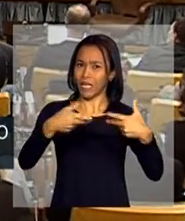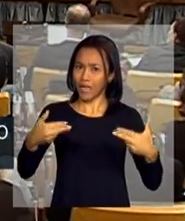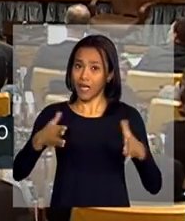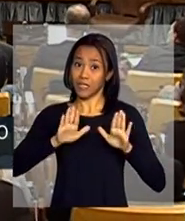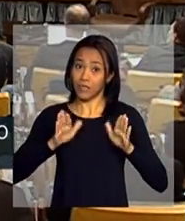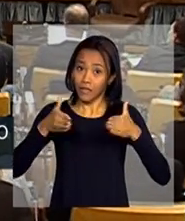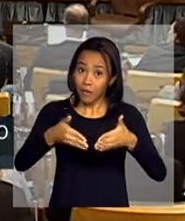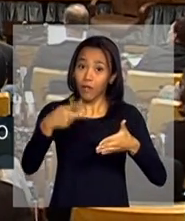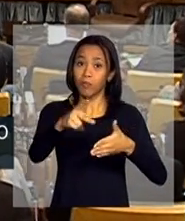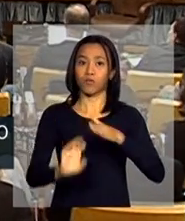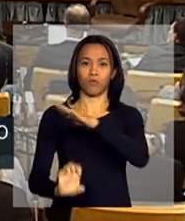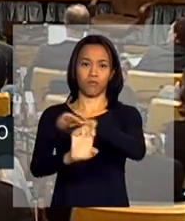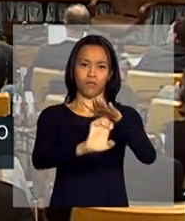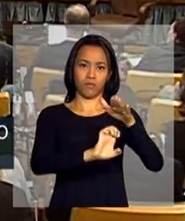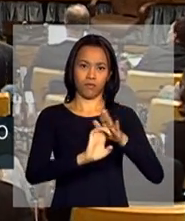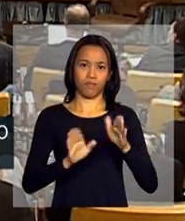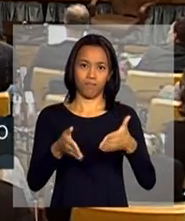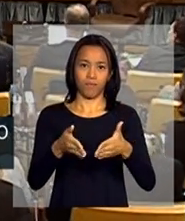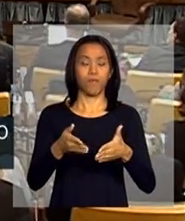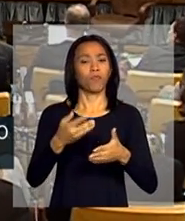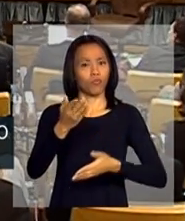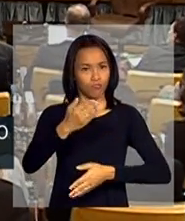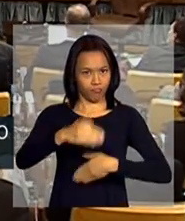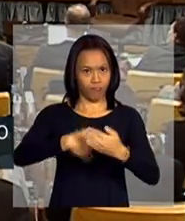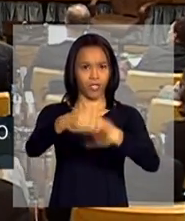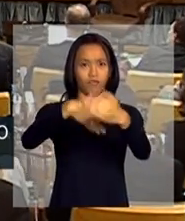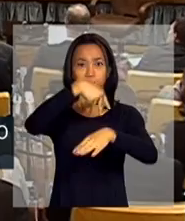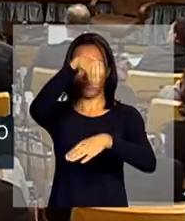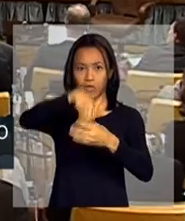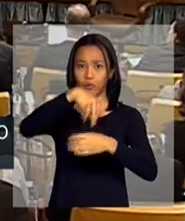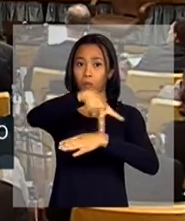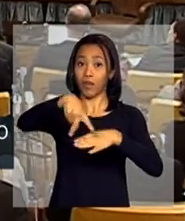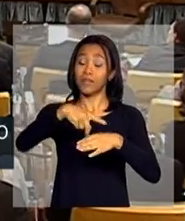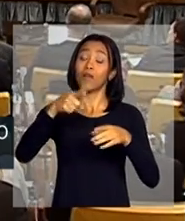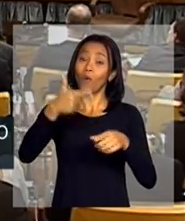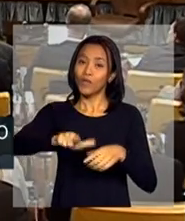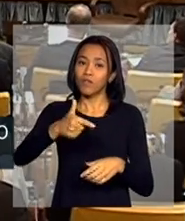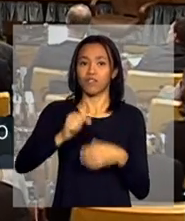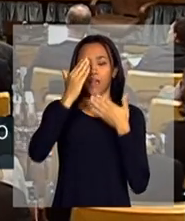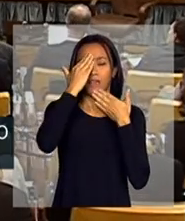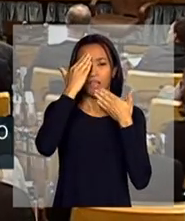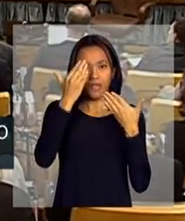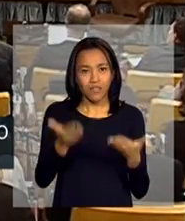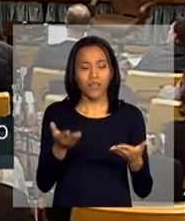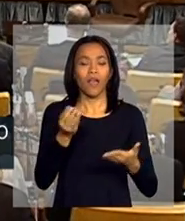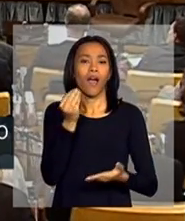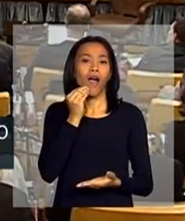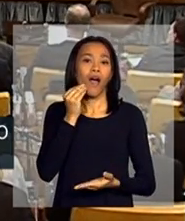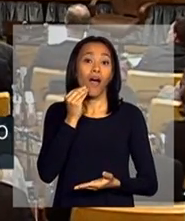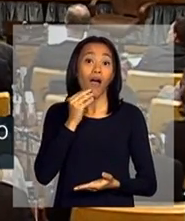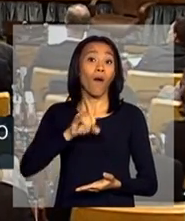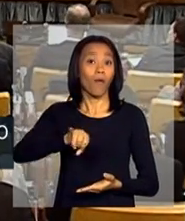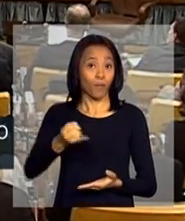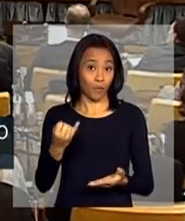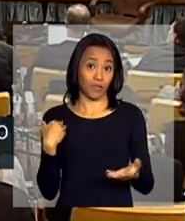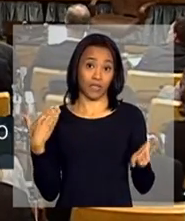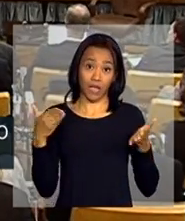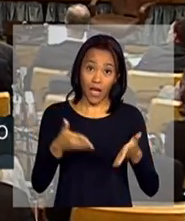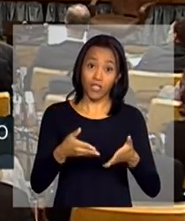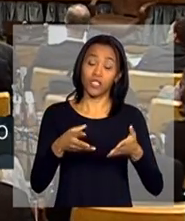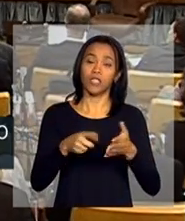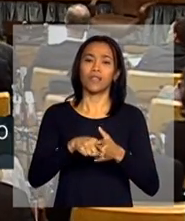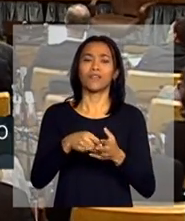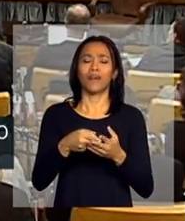importante para o desenvolvimento do país. Então, eu só queria aqui agradecer novamente a possibilidade e oportunidade da Caixa participar desse projeto